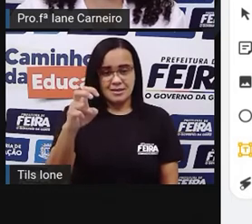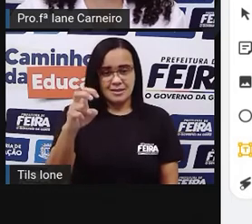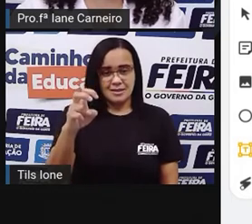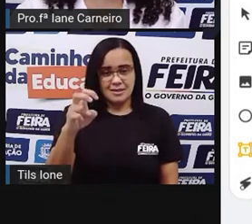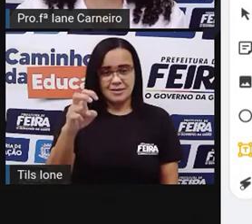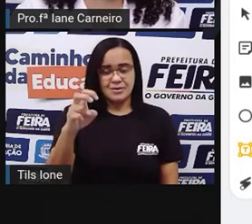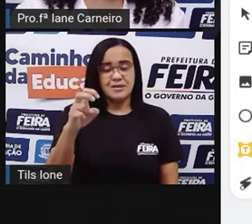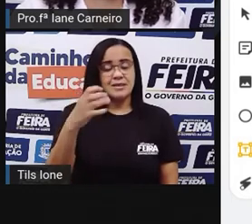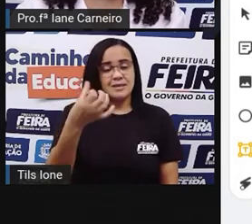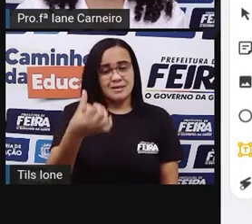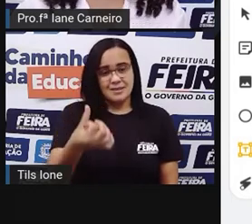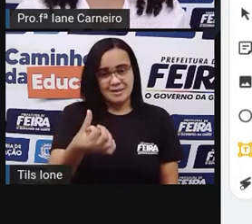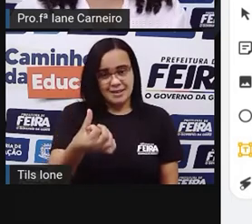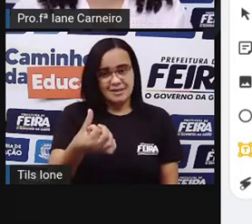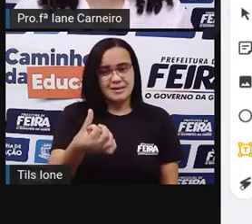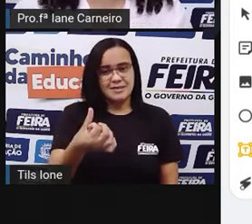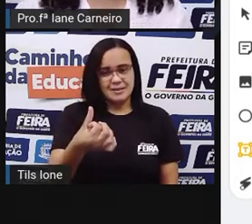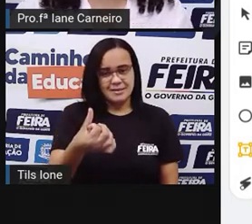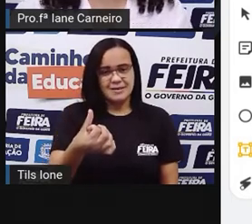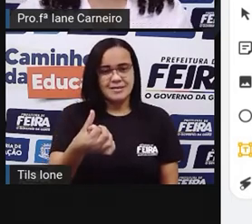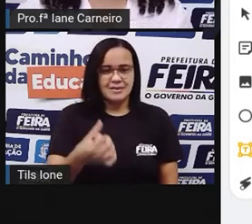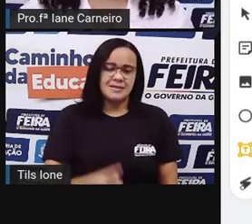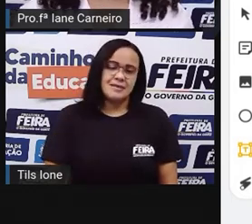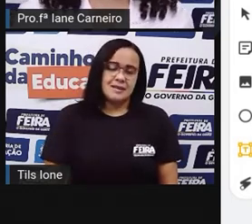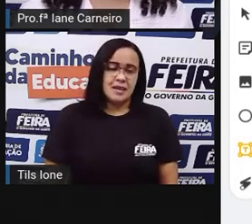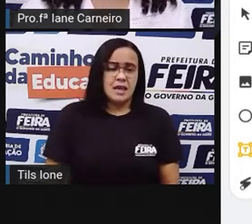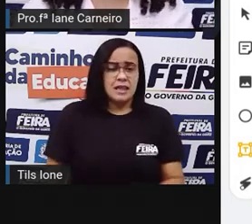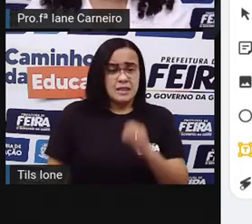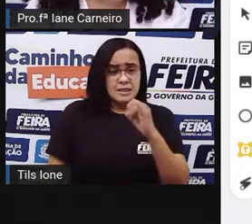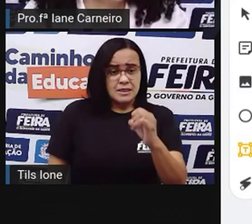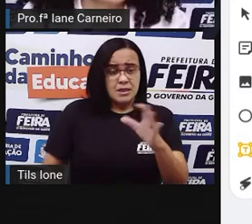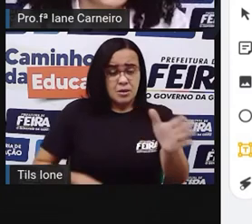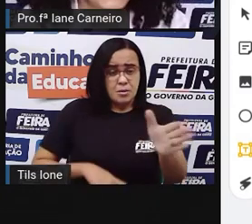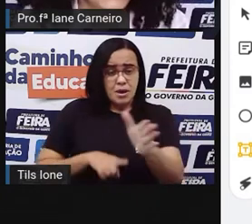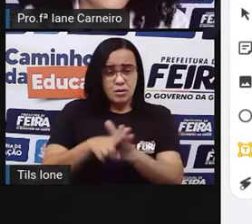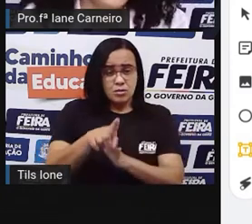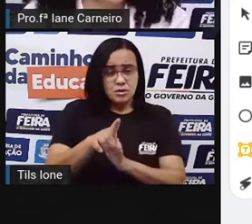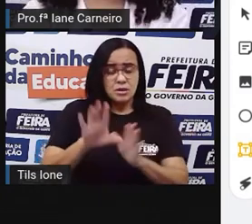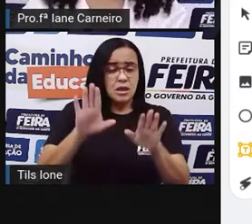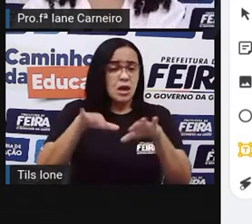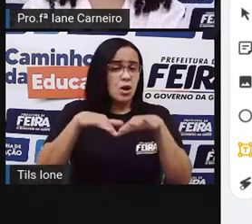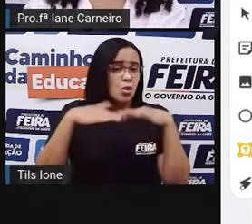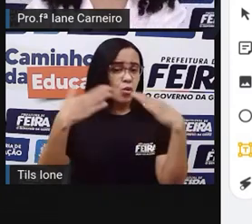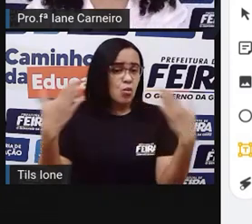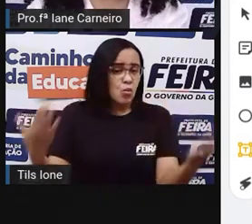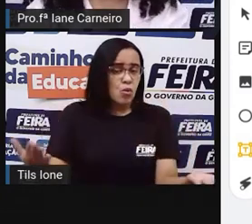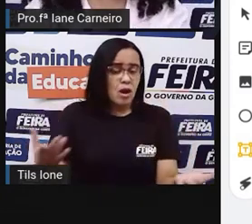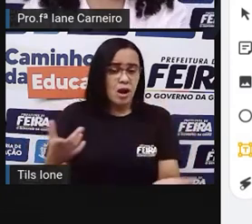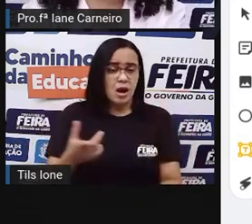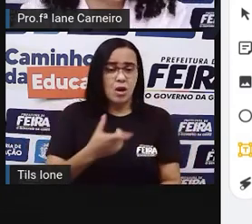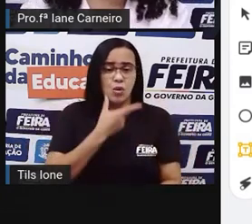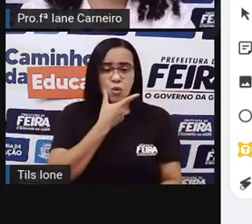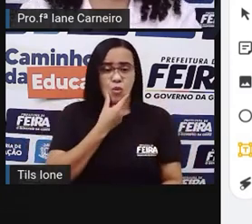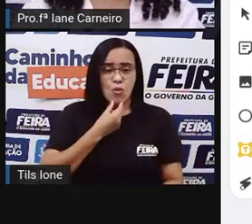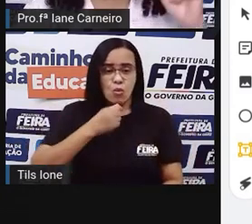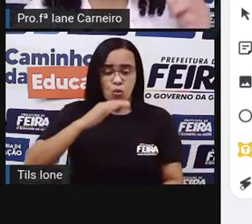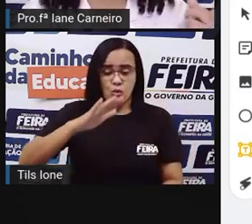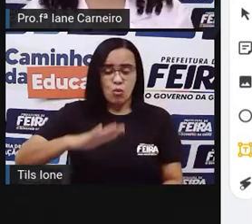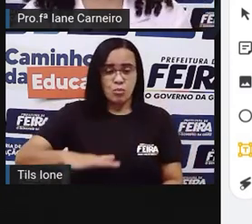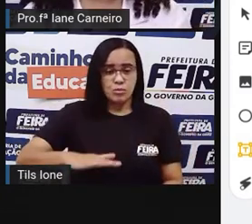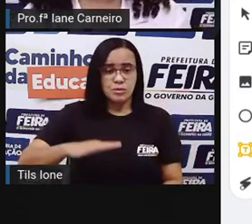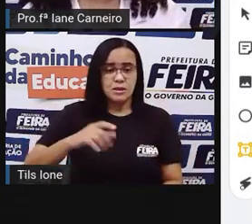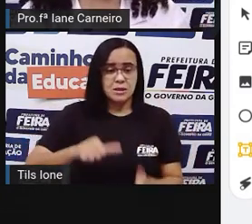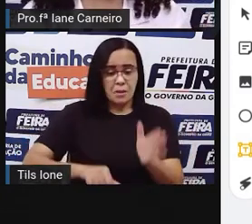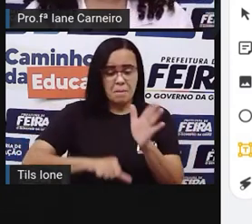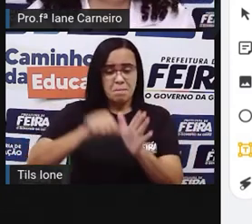cinco, seis. Se eu fosse perguntar para vocês qual é o menino que está em primeiro lugar. Então, o número